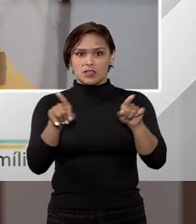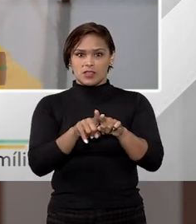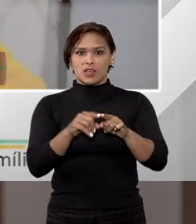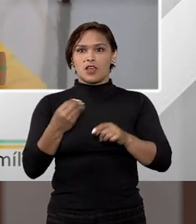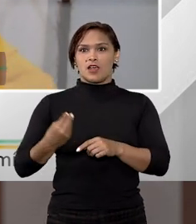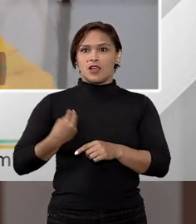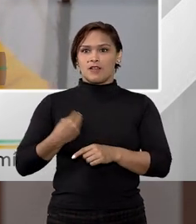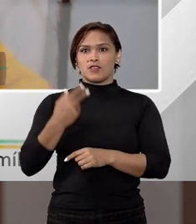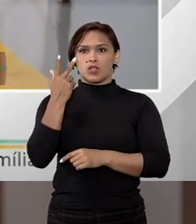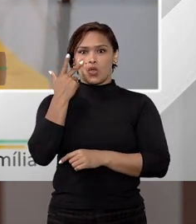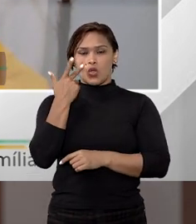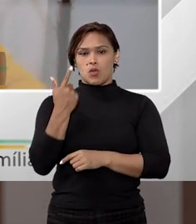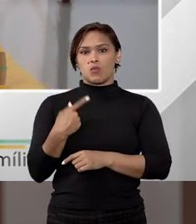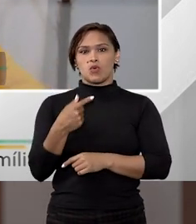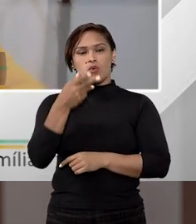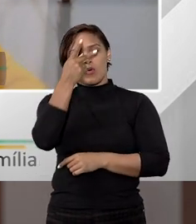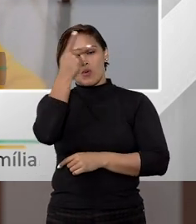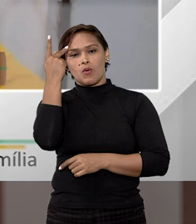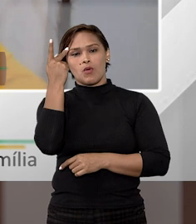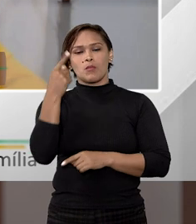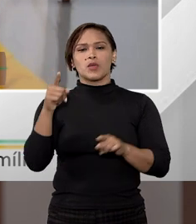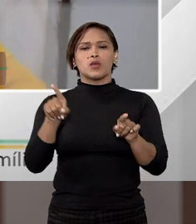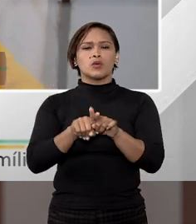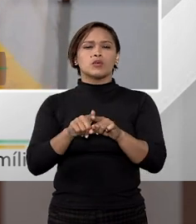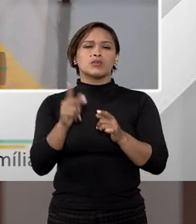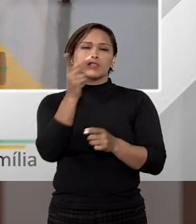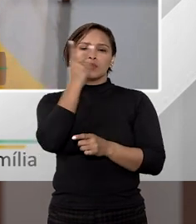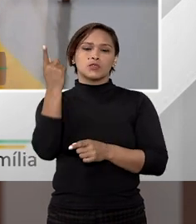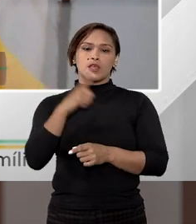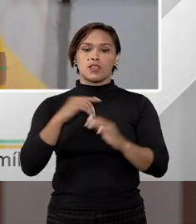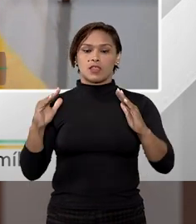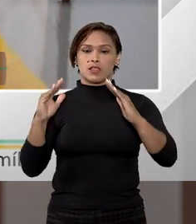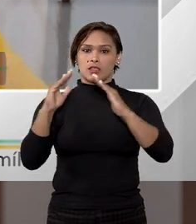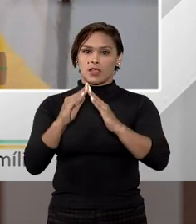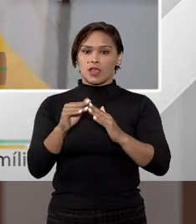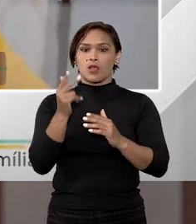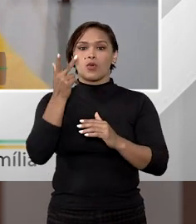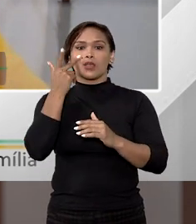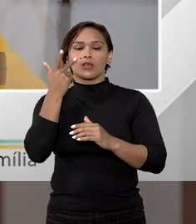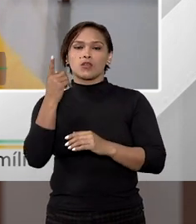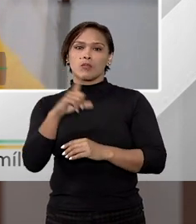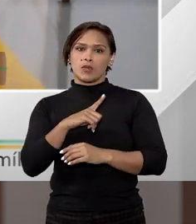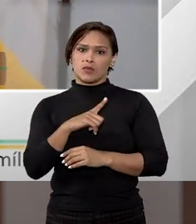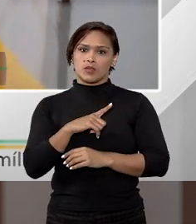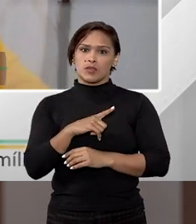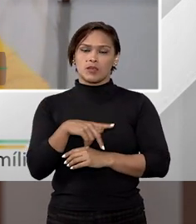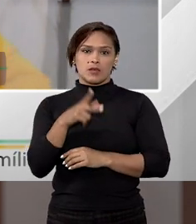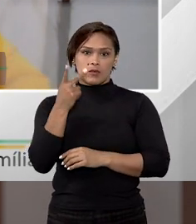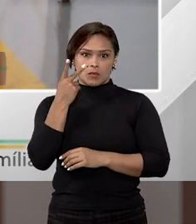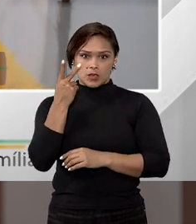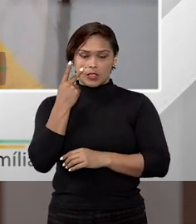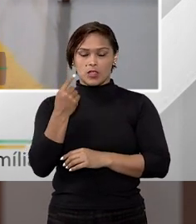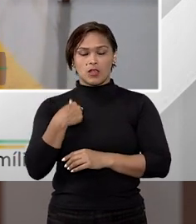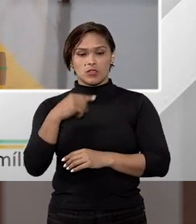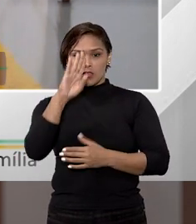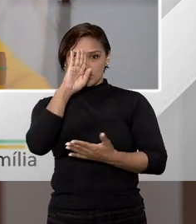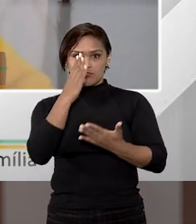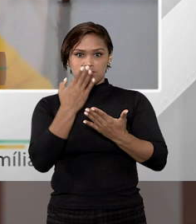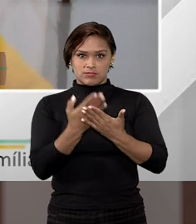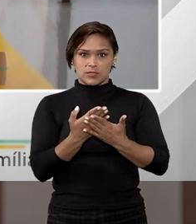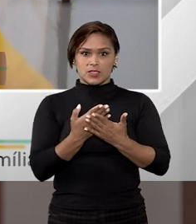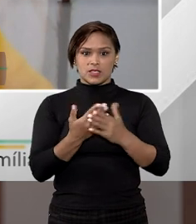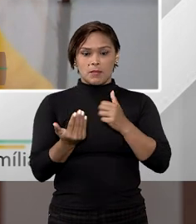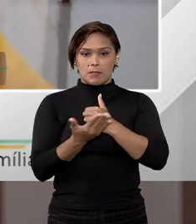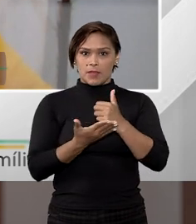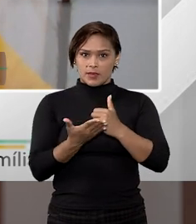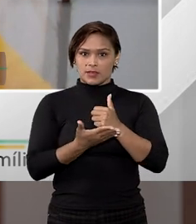da vida comum do homem médio. O que as pessoas têm nas suas casas, o que é comum ter, o que é comum, nós consideramos que isso